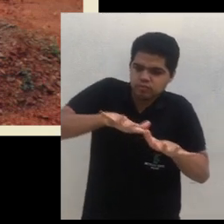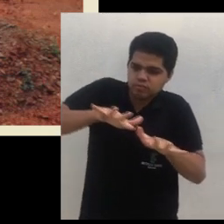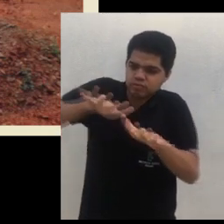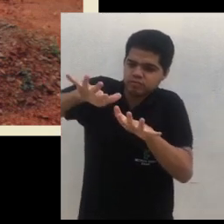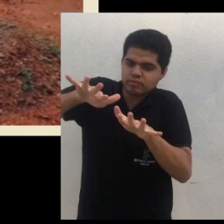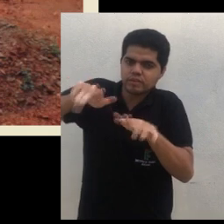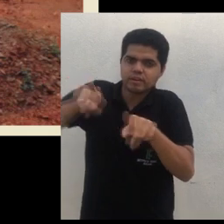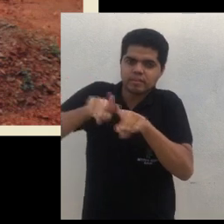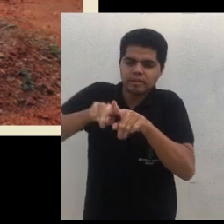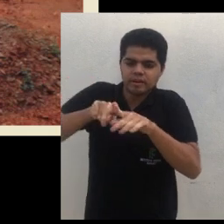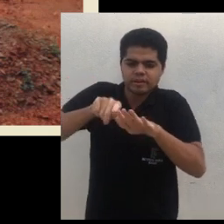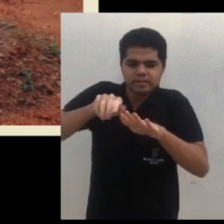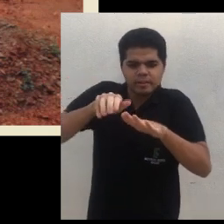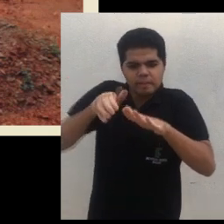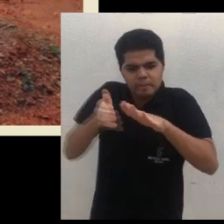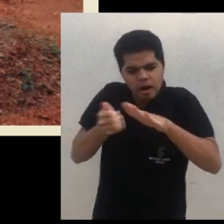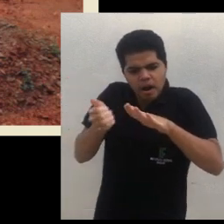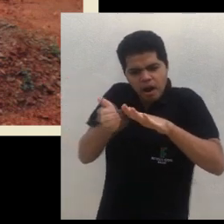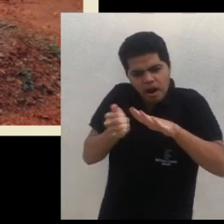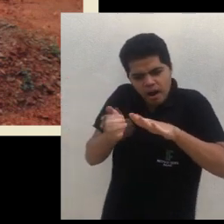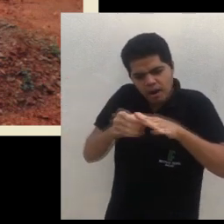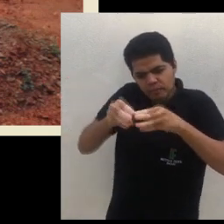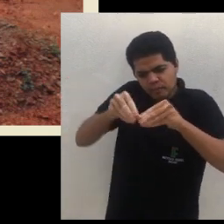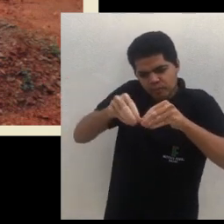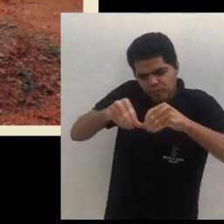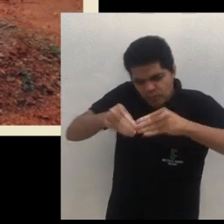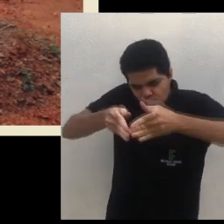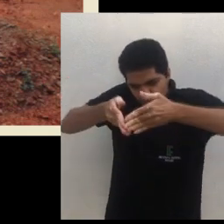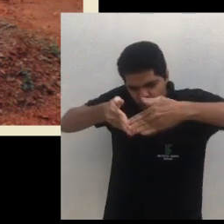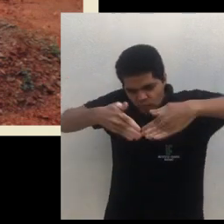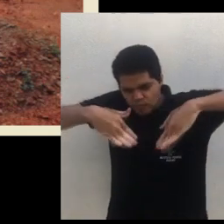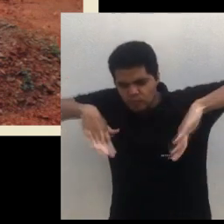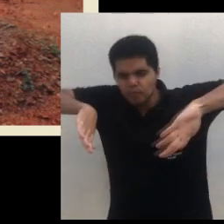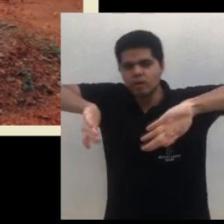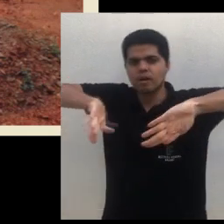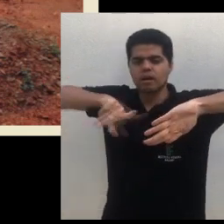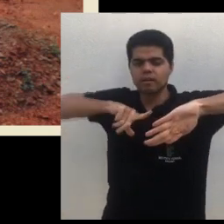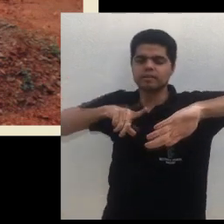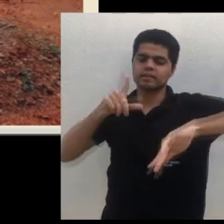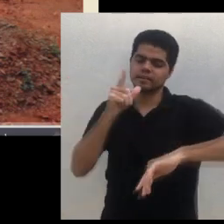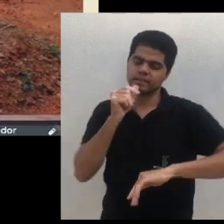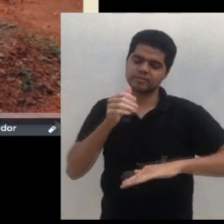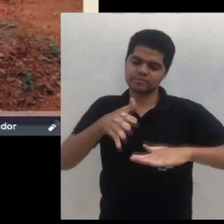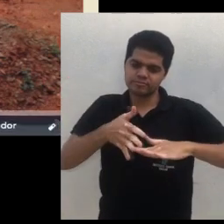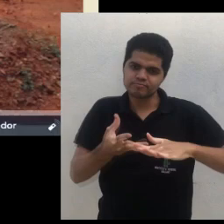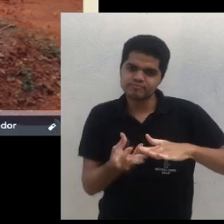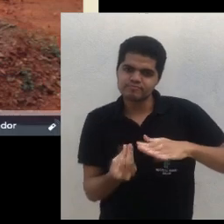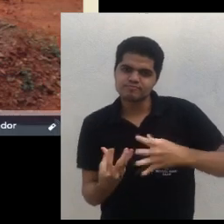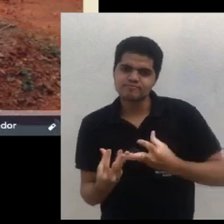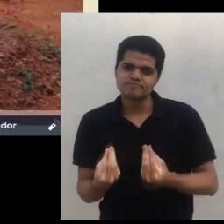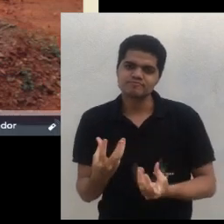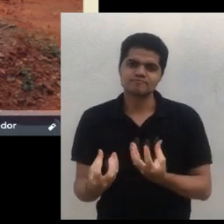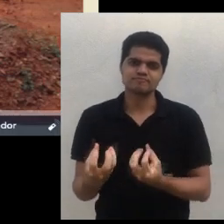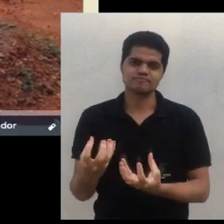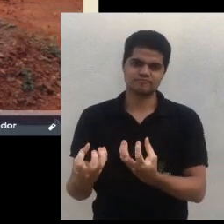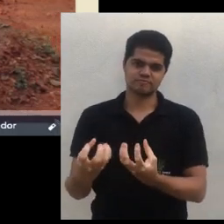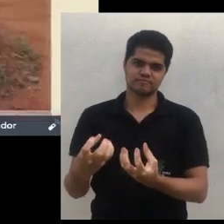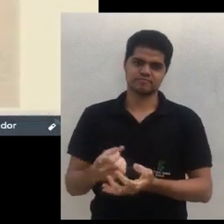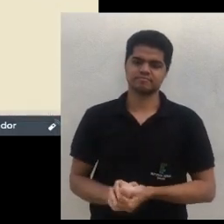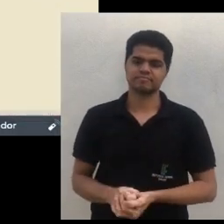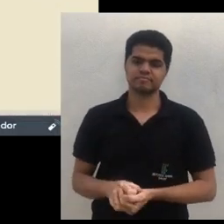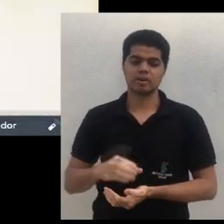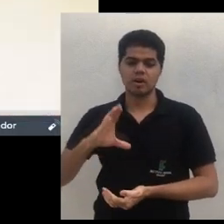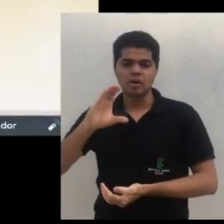E aí você tem aqui o sisal é uma planta que vai ajudar também nesse acúmulo aí de umidade